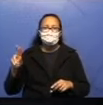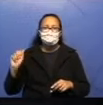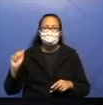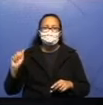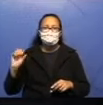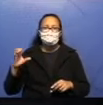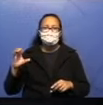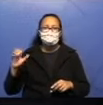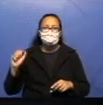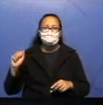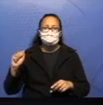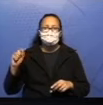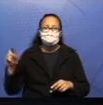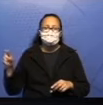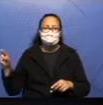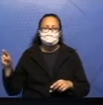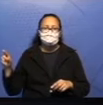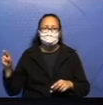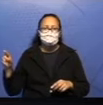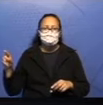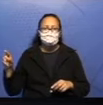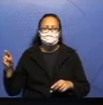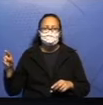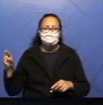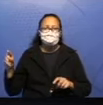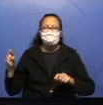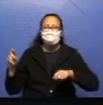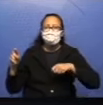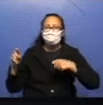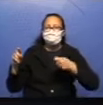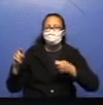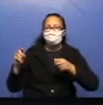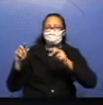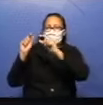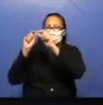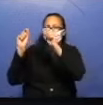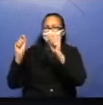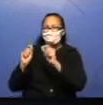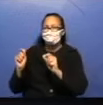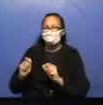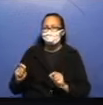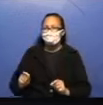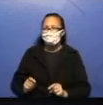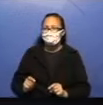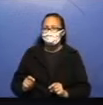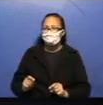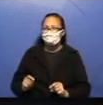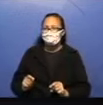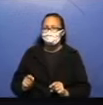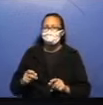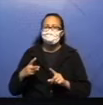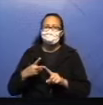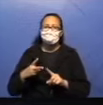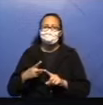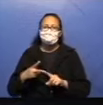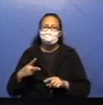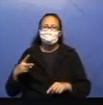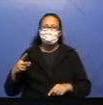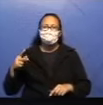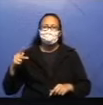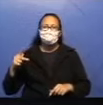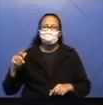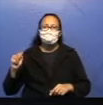parágrafo. Entra aqui, ó. A letra maiúscula. Entram os travessões, ponto final, ponto de exclamação, ponto de